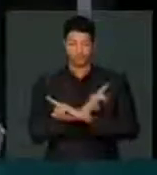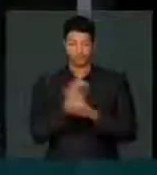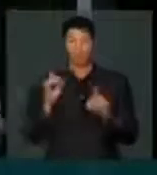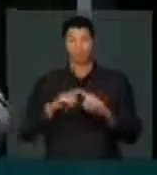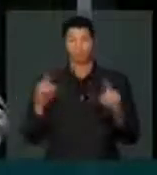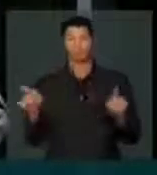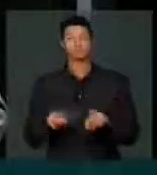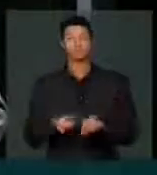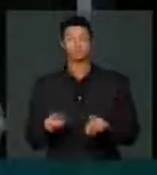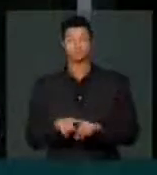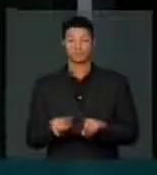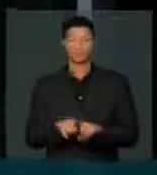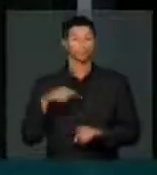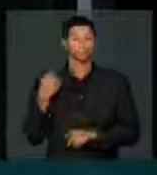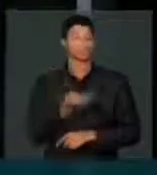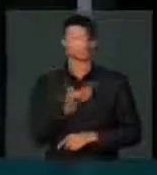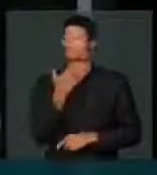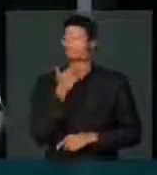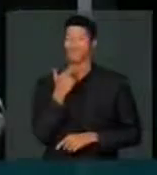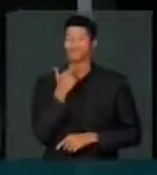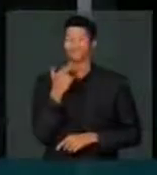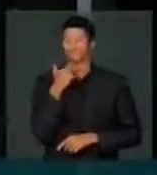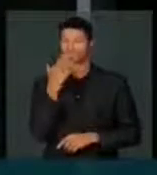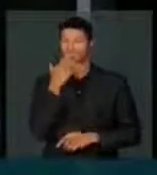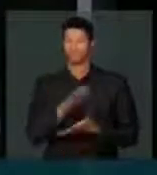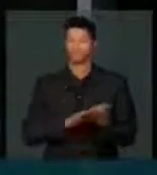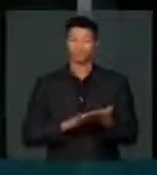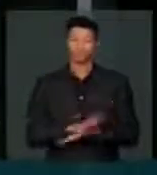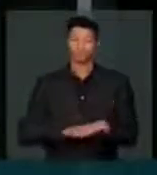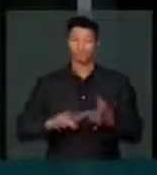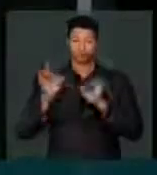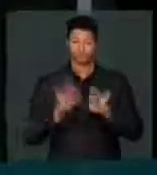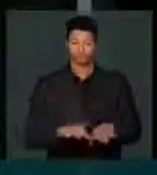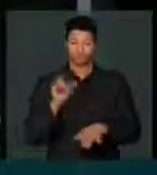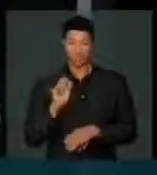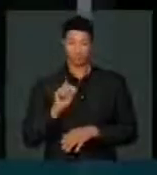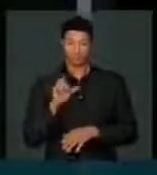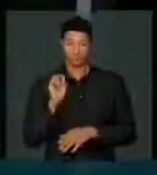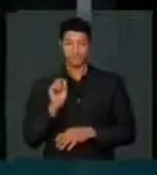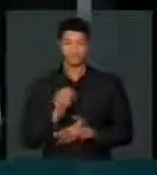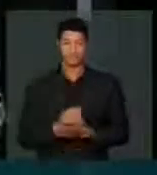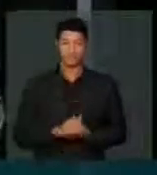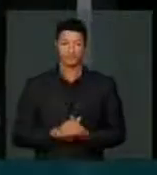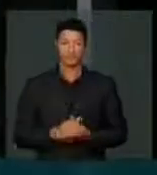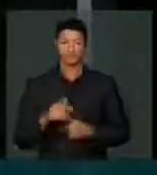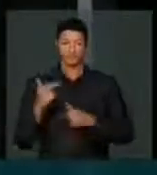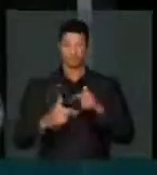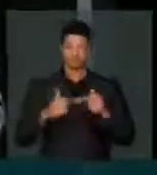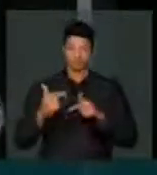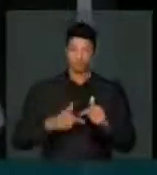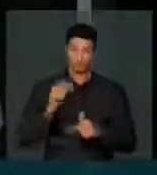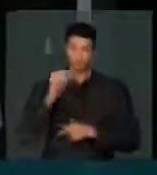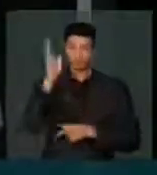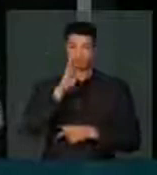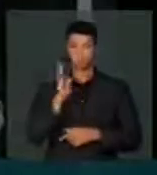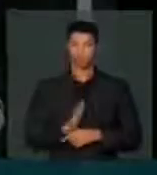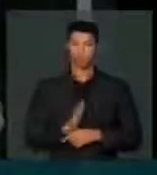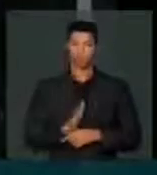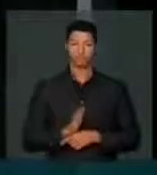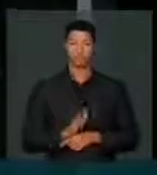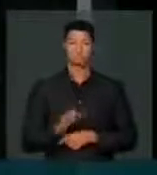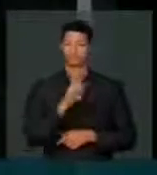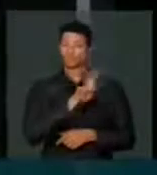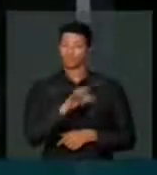Mas também nós não podemos, de forma alguma, deixar que esse servidor, que esse brasileiro